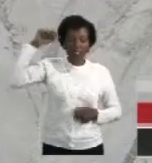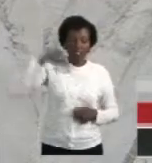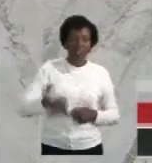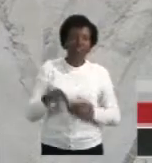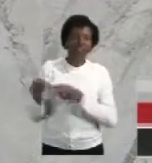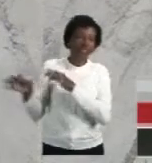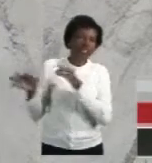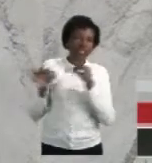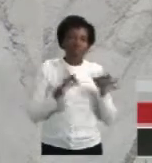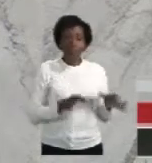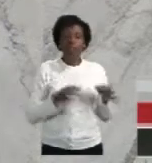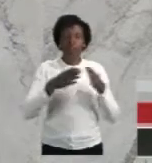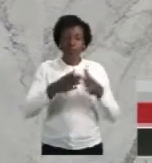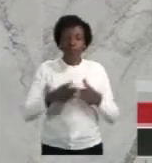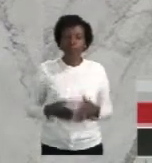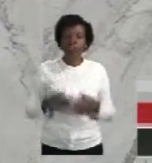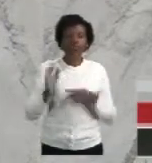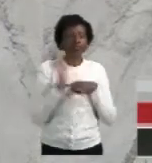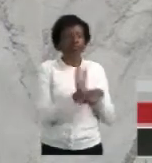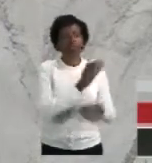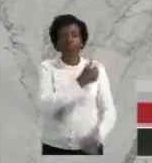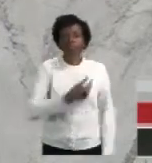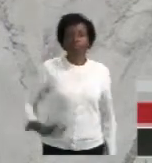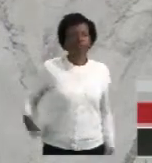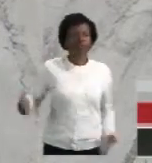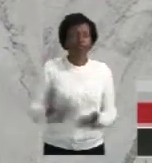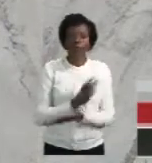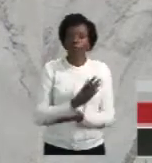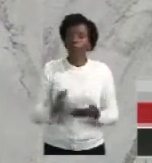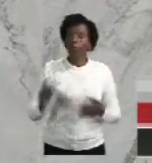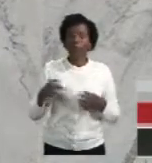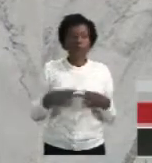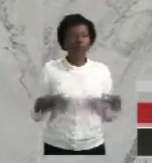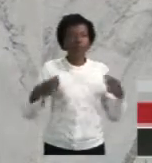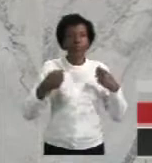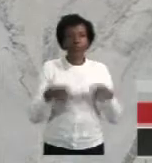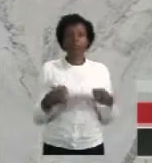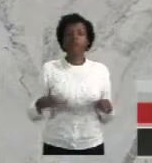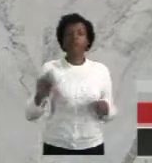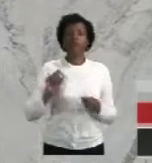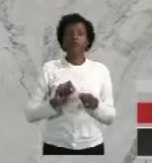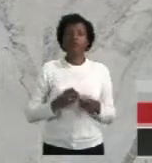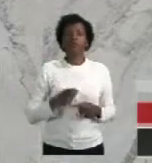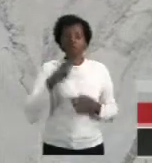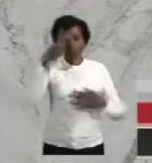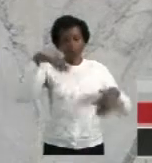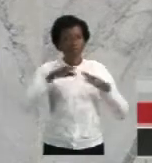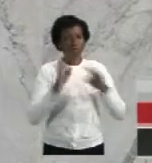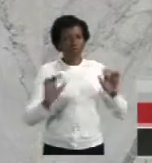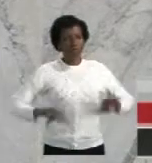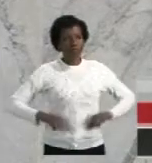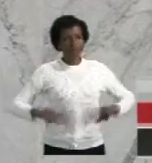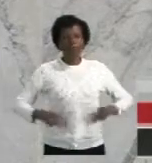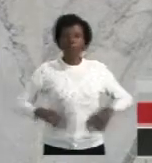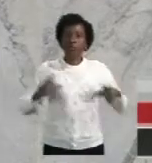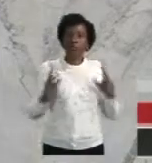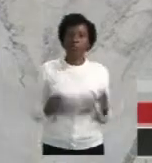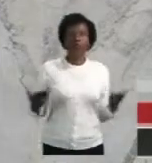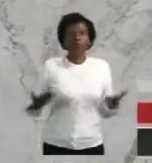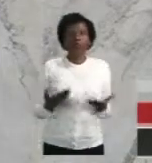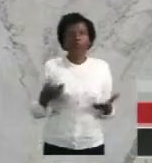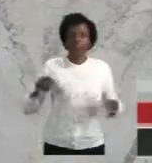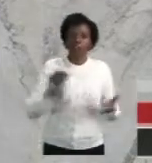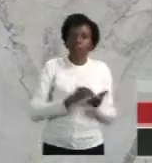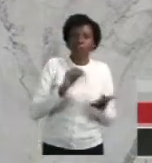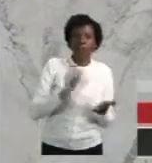os dias pedir uma atitude do governo, porque o povo não pode continuar sofrendo o que vai sofrer com a falta de combustível,